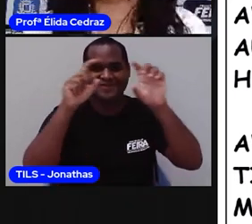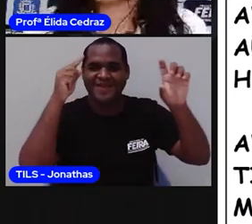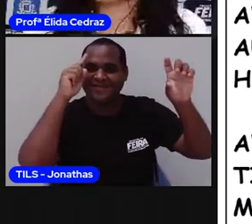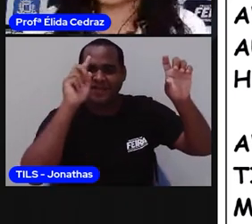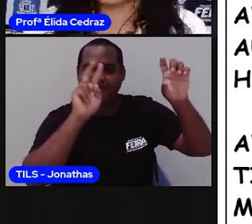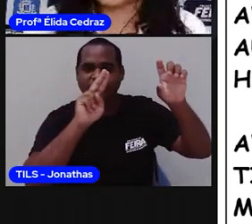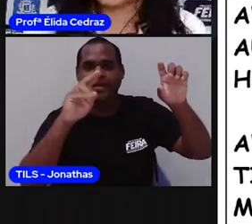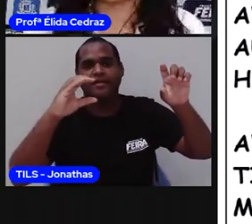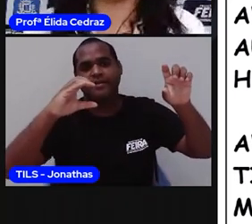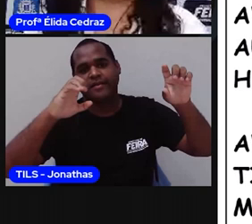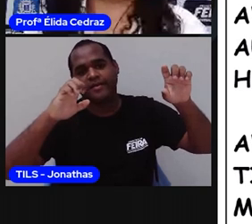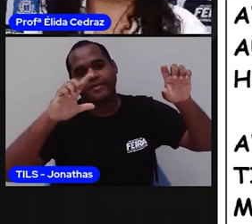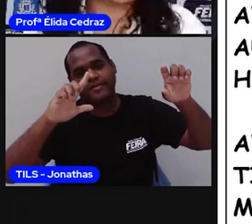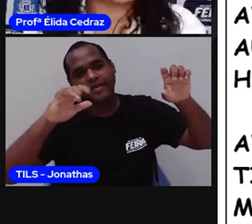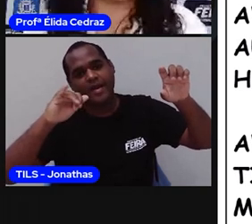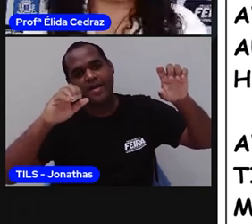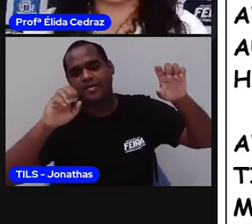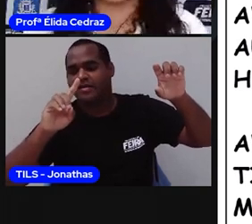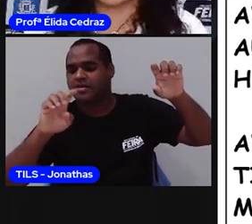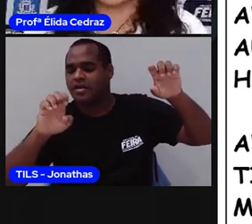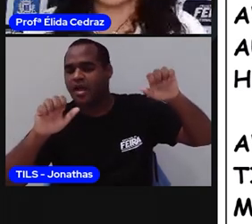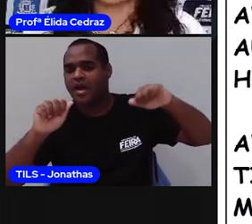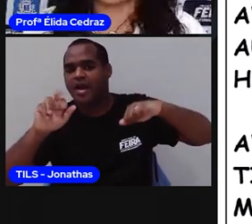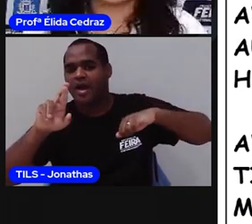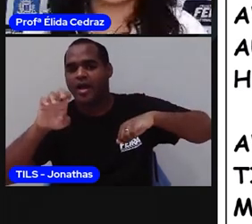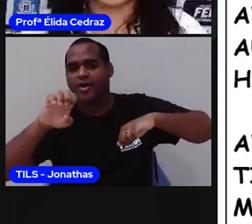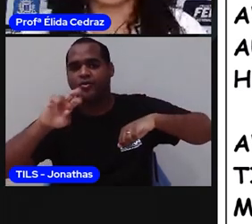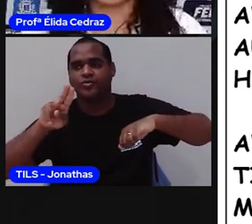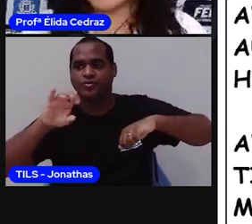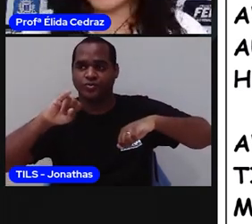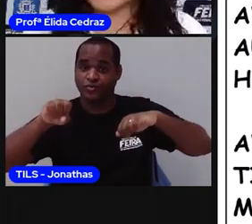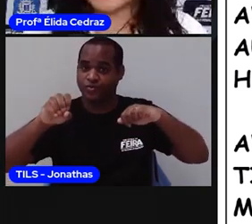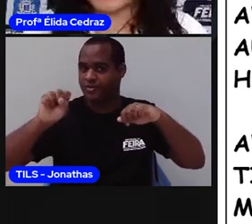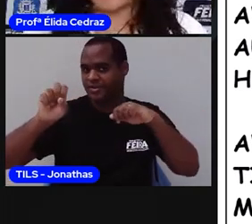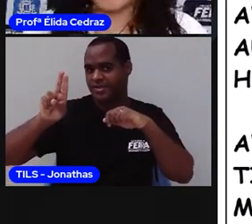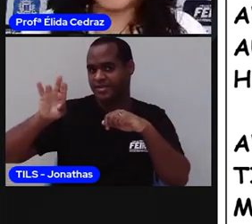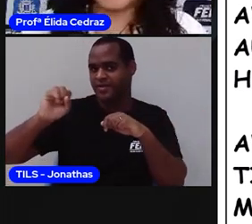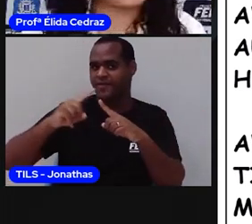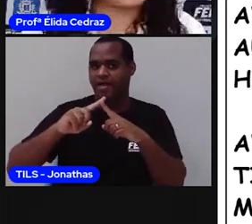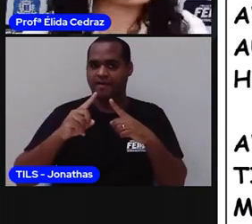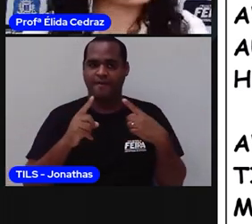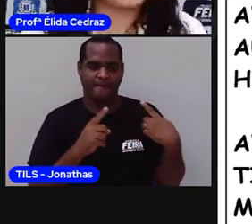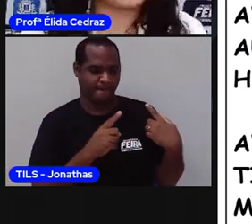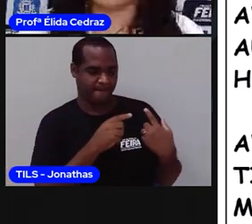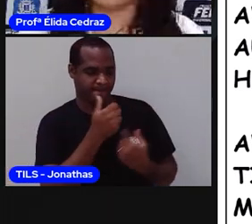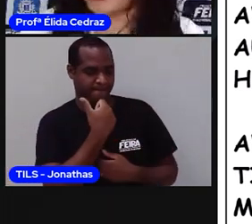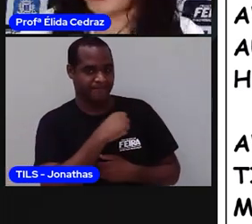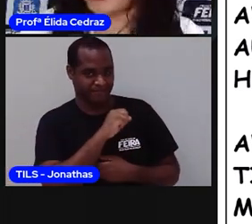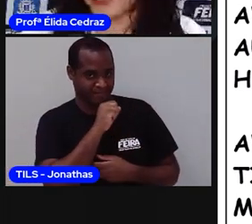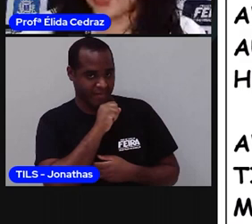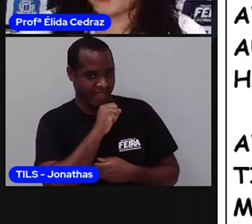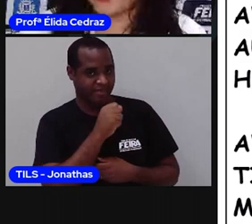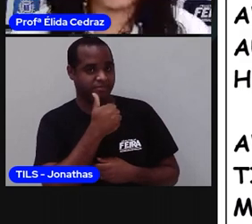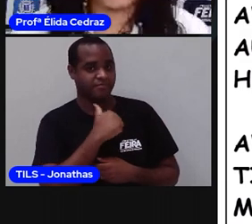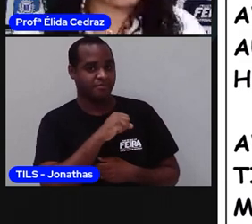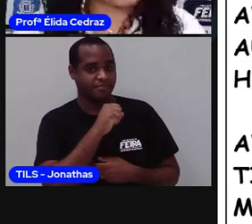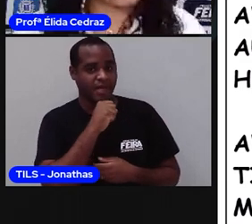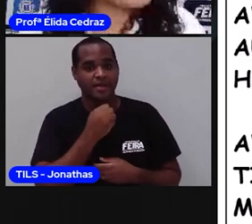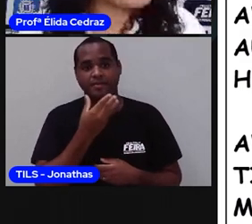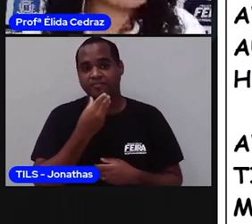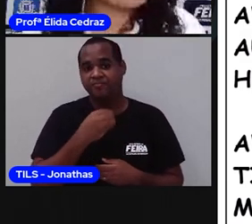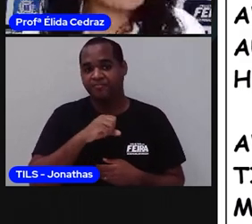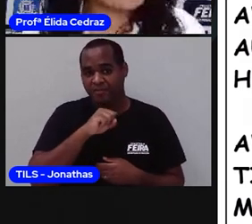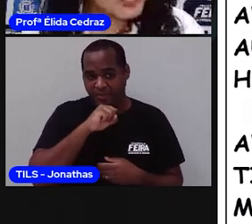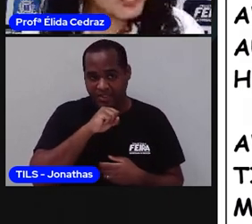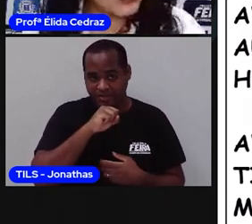Cecília de Araújo Silva. A filiação. Ah, gente, filiação é de quem